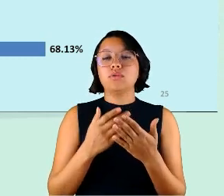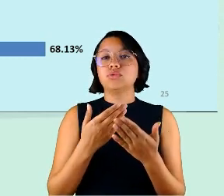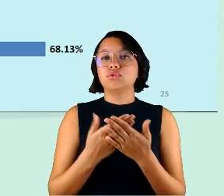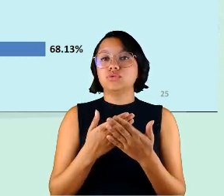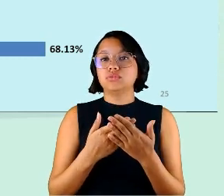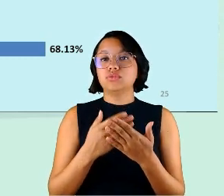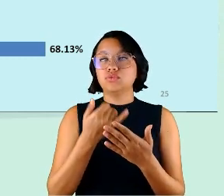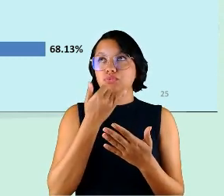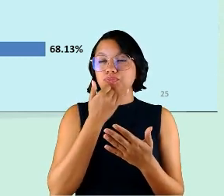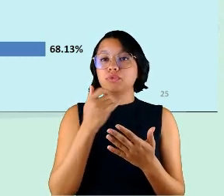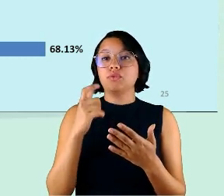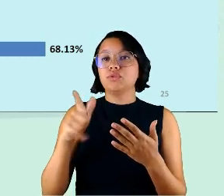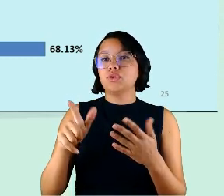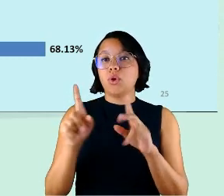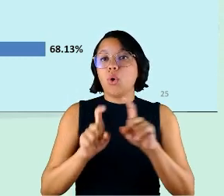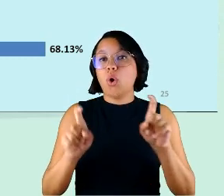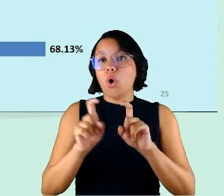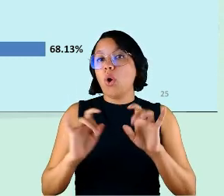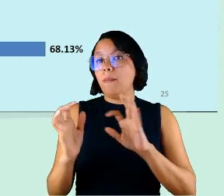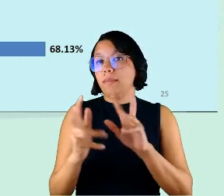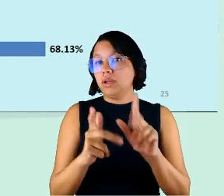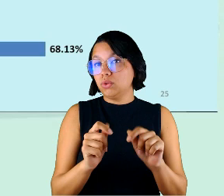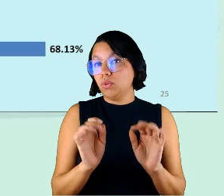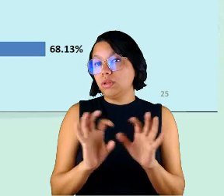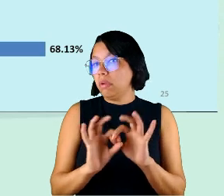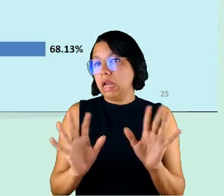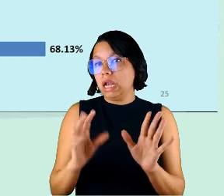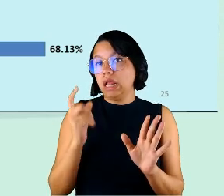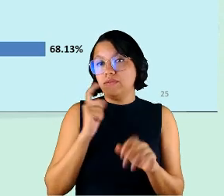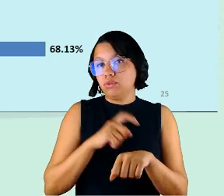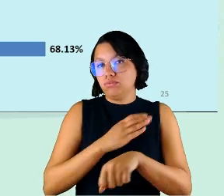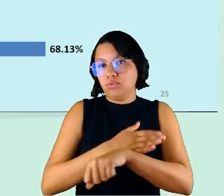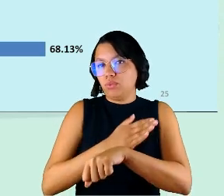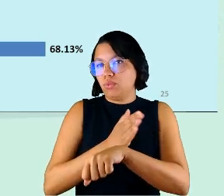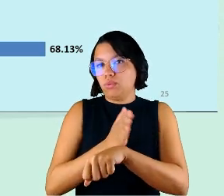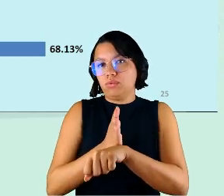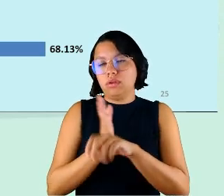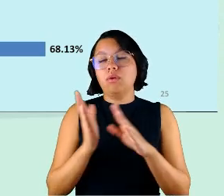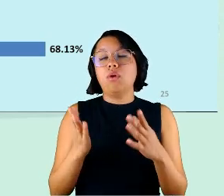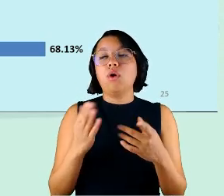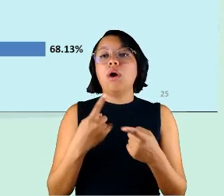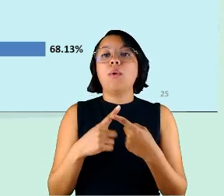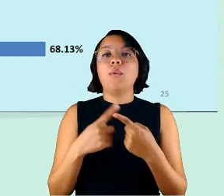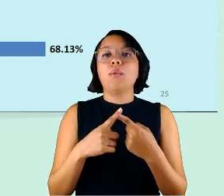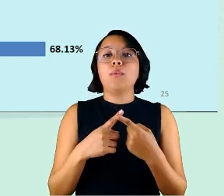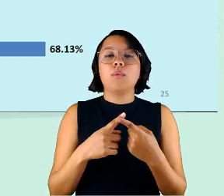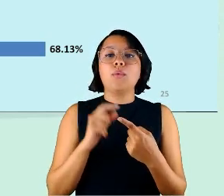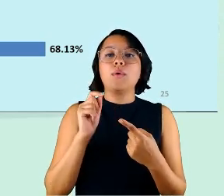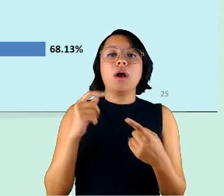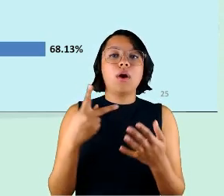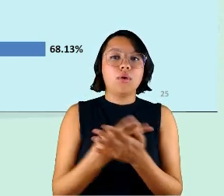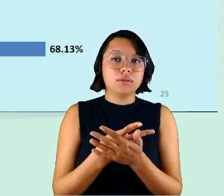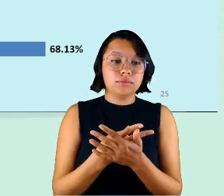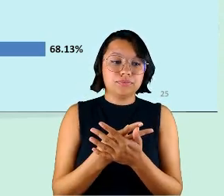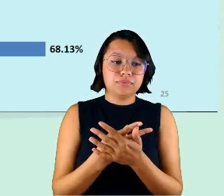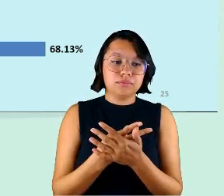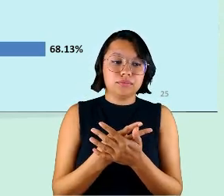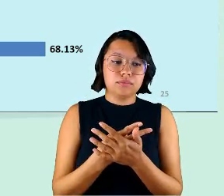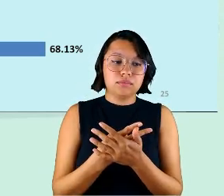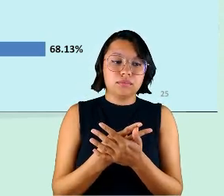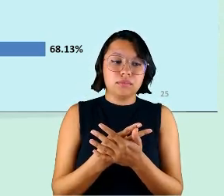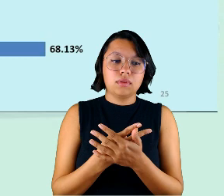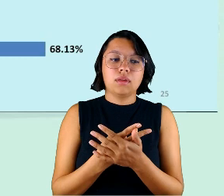menos não disponíveis a todos e aí aqui ficou o que que nunca eles nunca precisam compartilhar